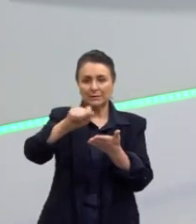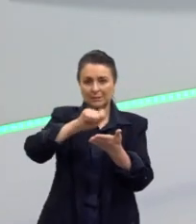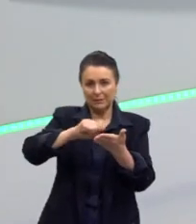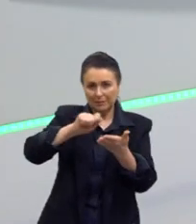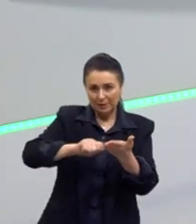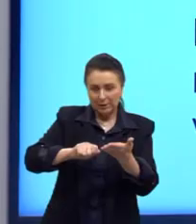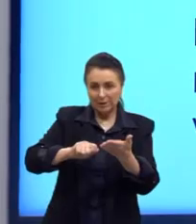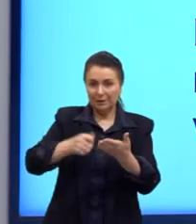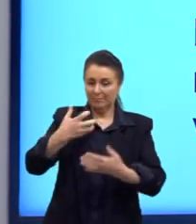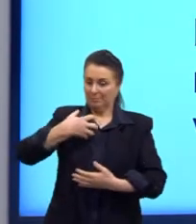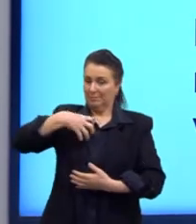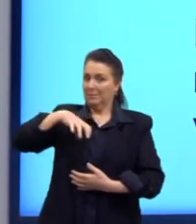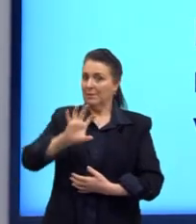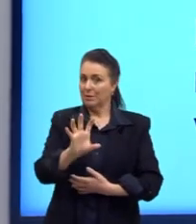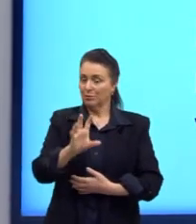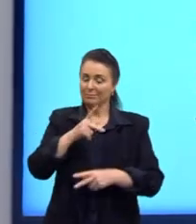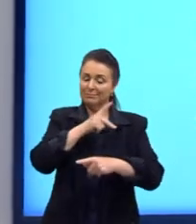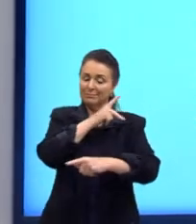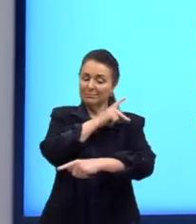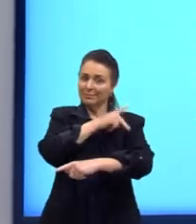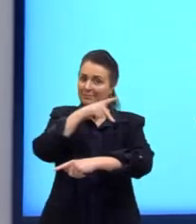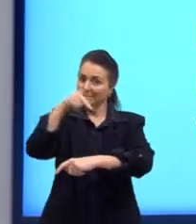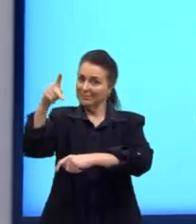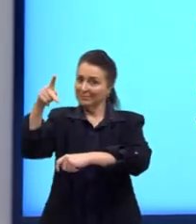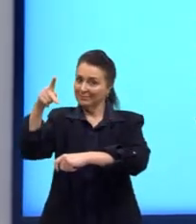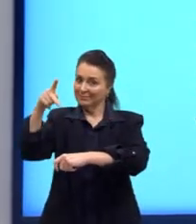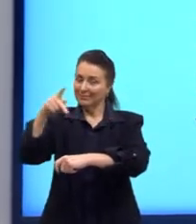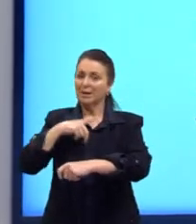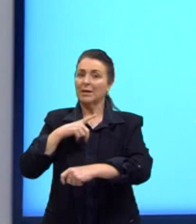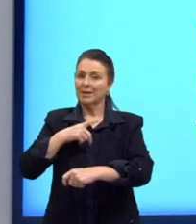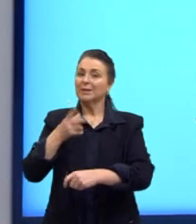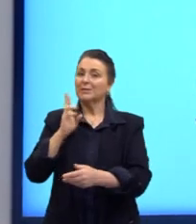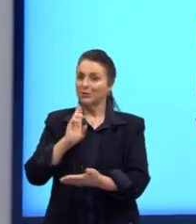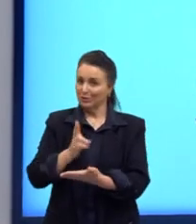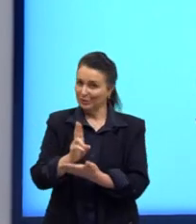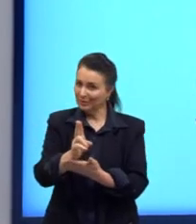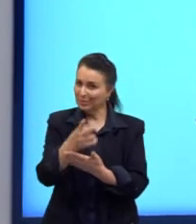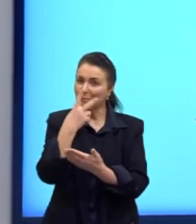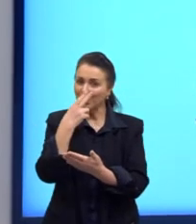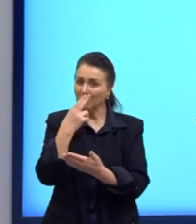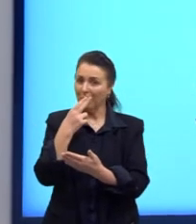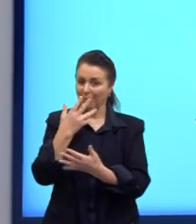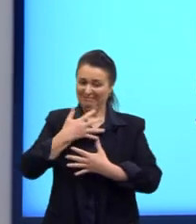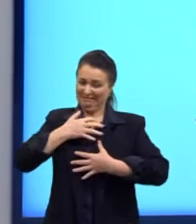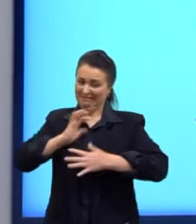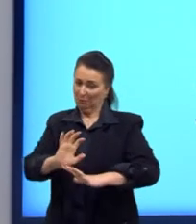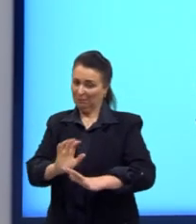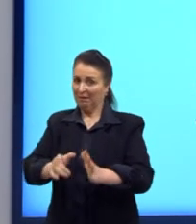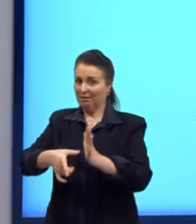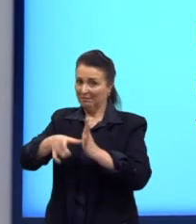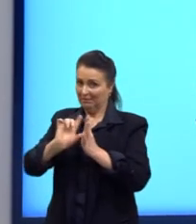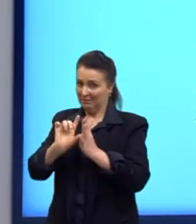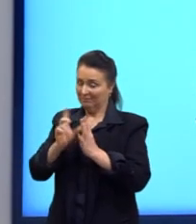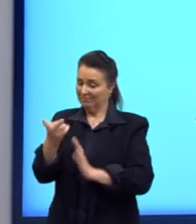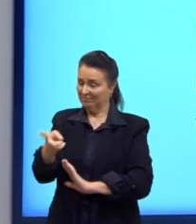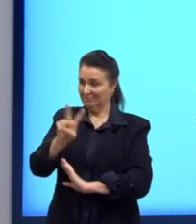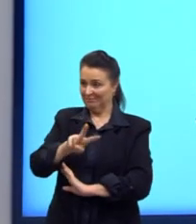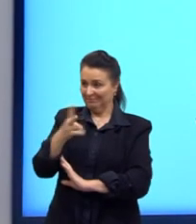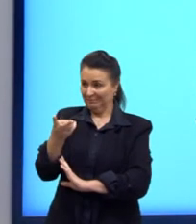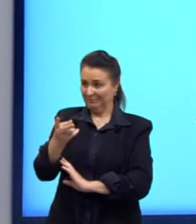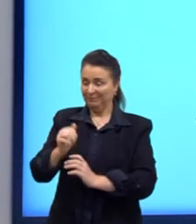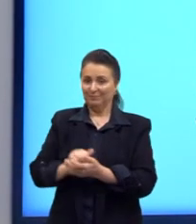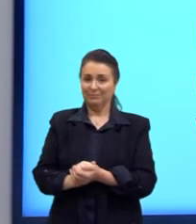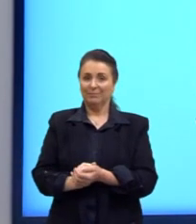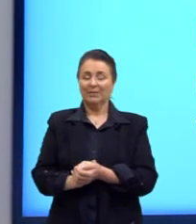Então, eles são anti-parnasianos. Sempre um vai ser anti o outro. Sempre essa dicotomia. E,